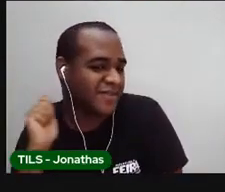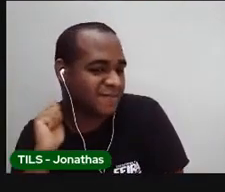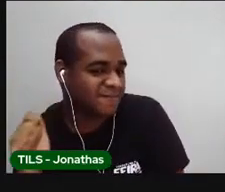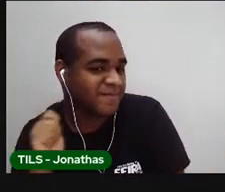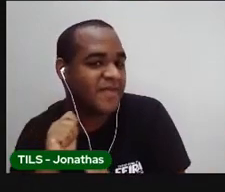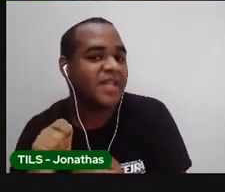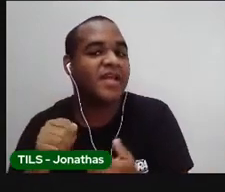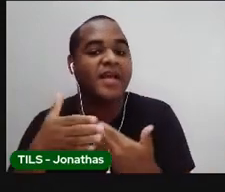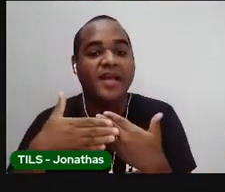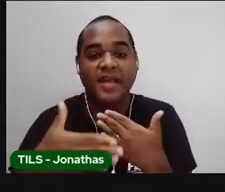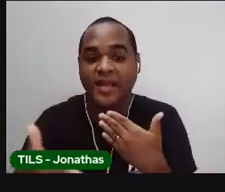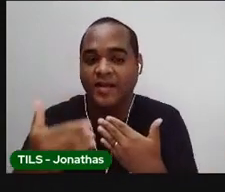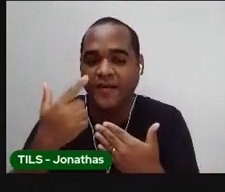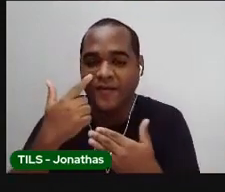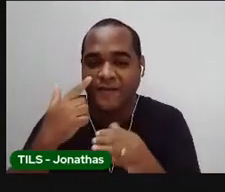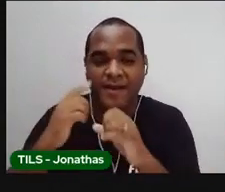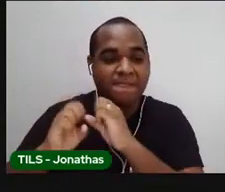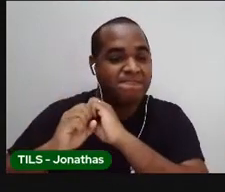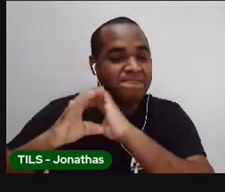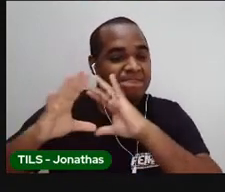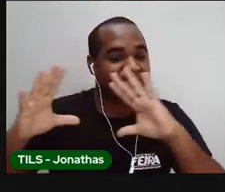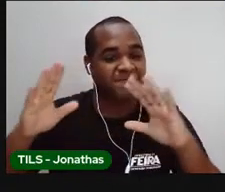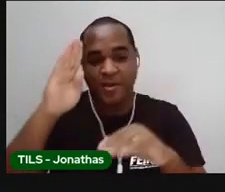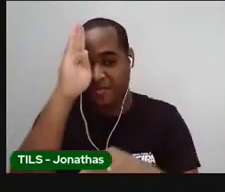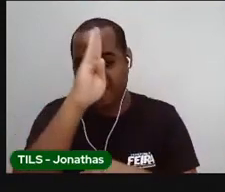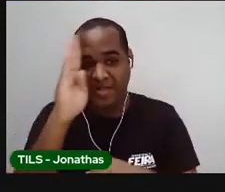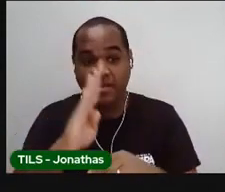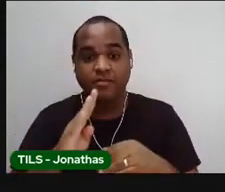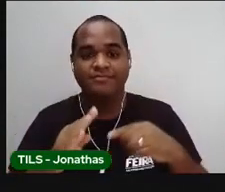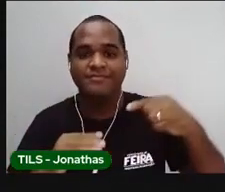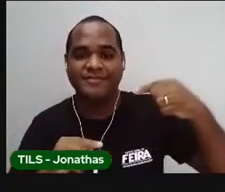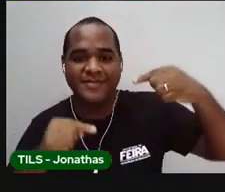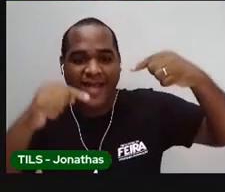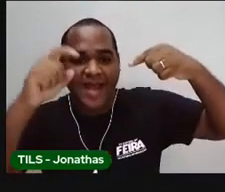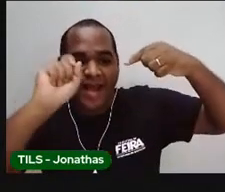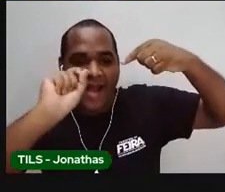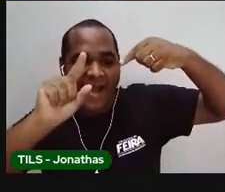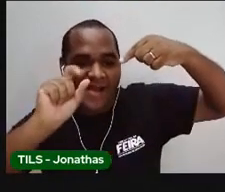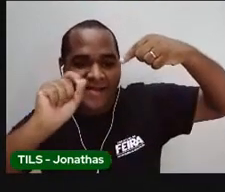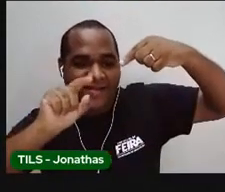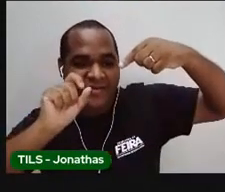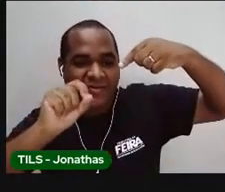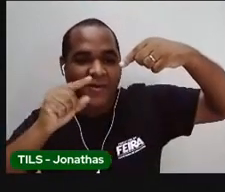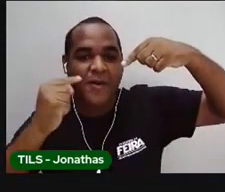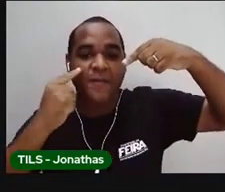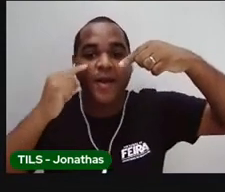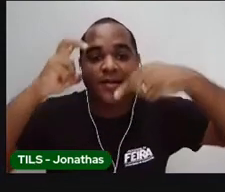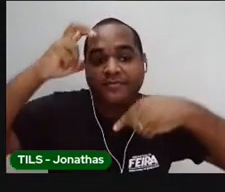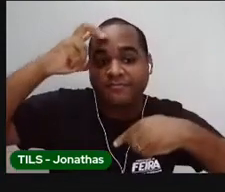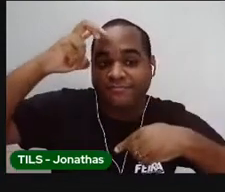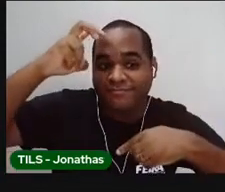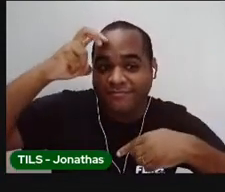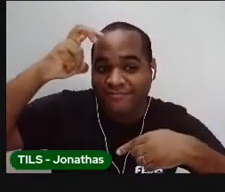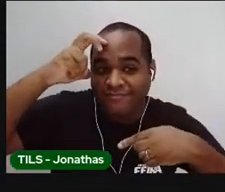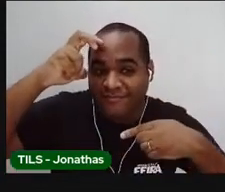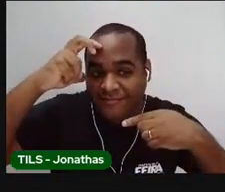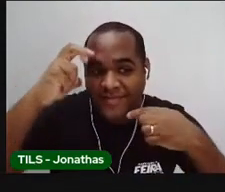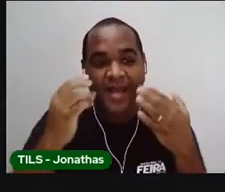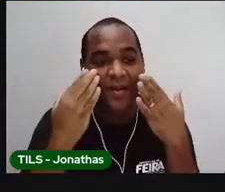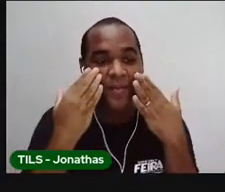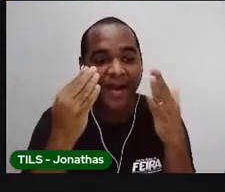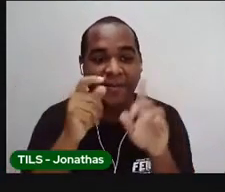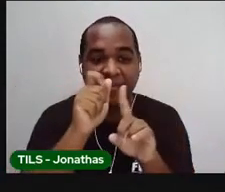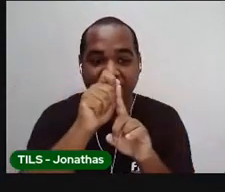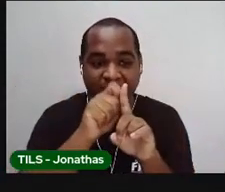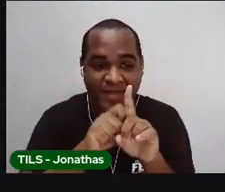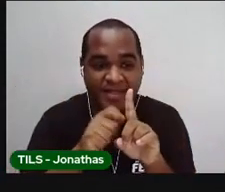o descobrimento do Brasil. Essa setinha azul que a Pró colocou aí na quinta-feira, está mostrando que o mês